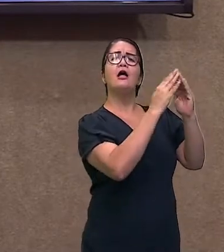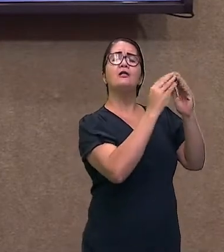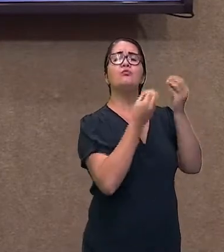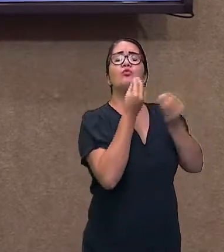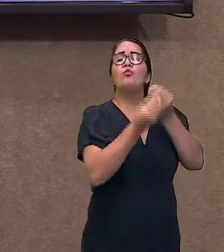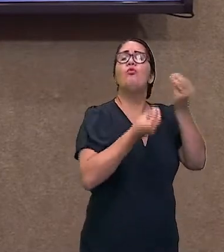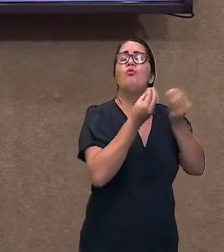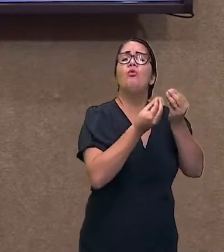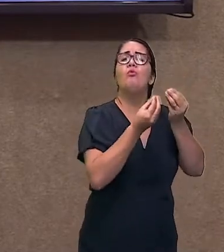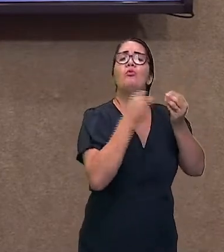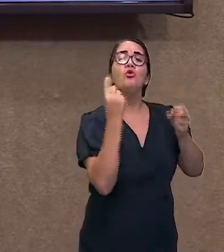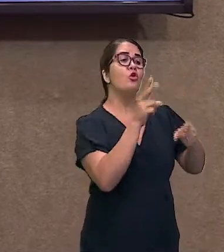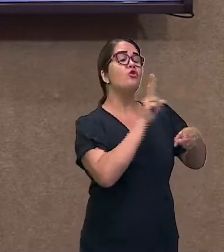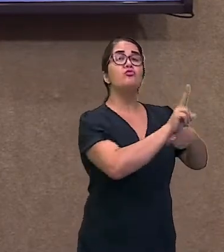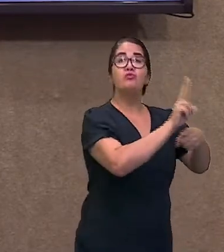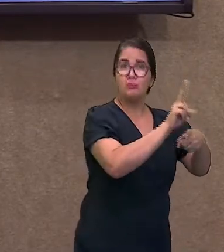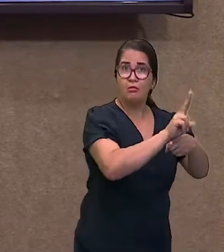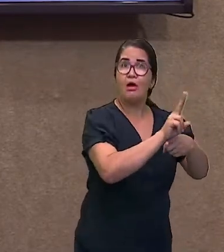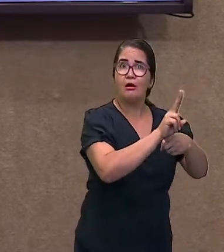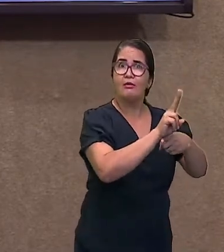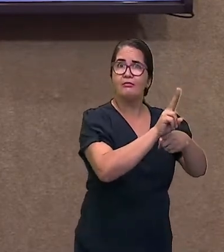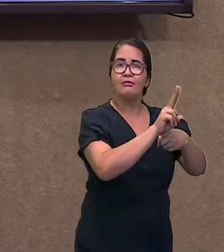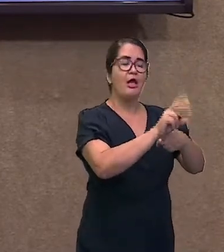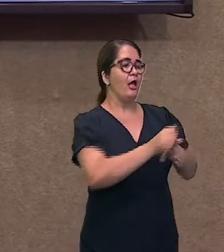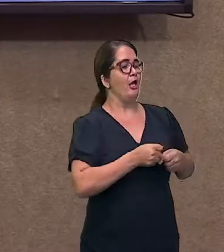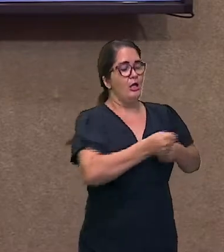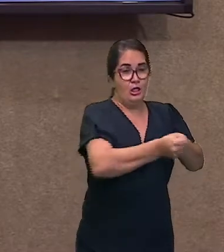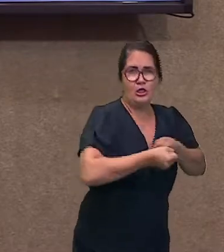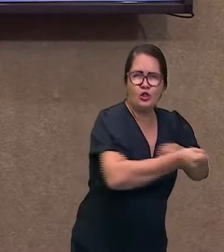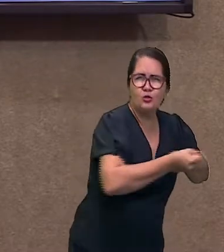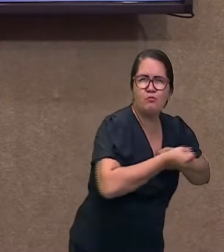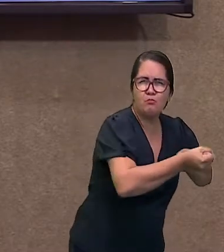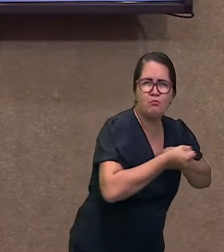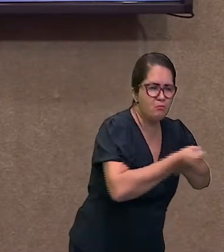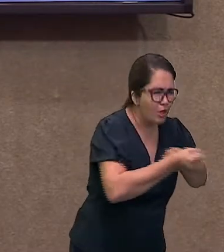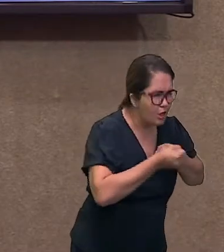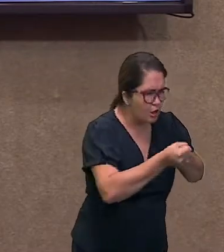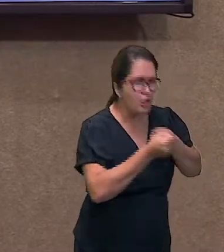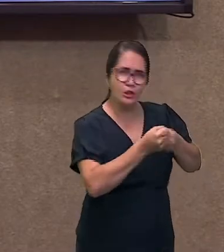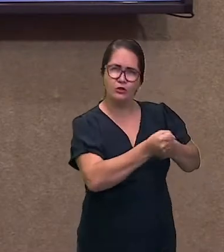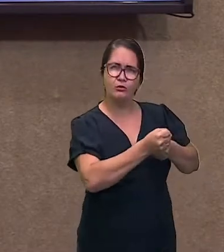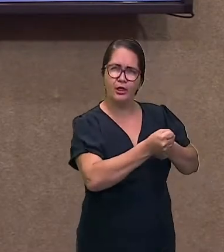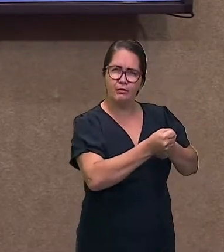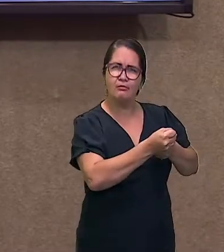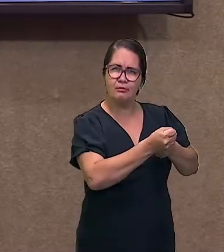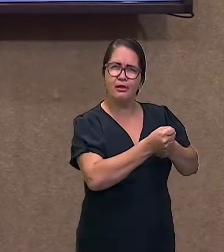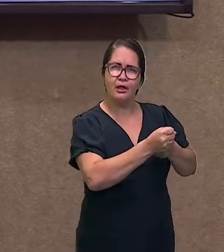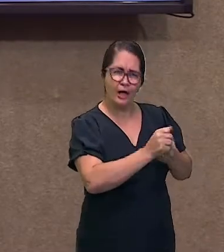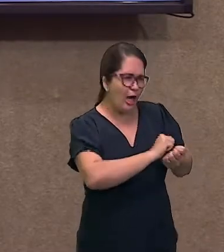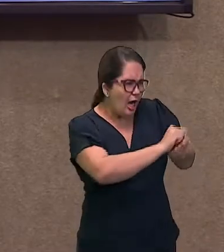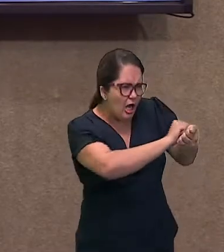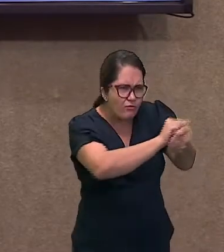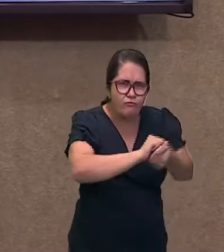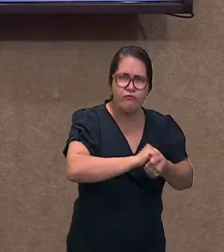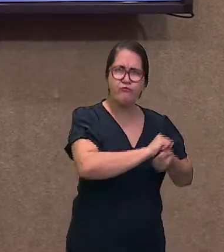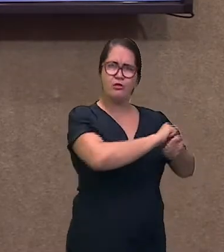torna aquele espaço bom, agradável para o nosso sobreviver.